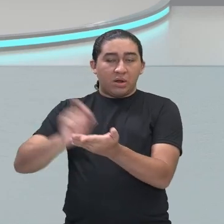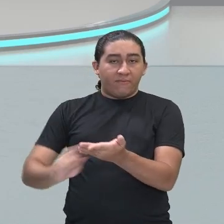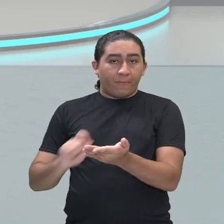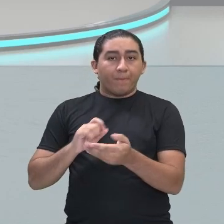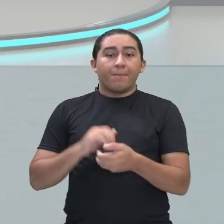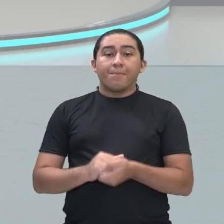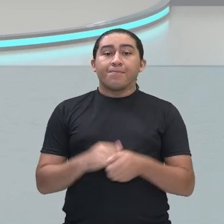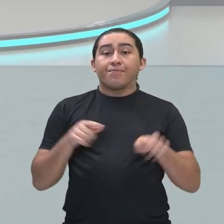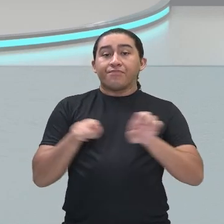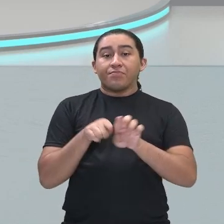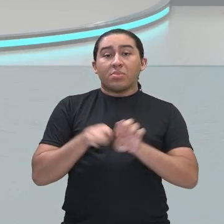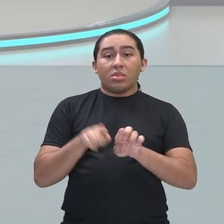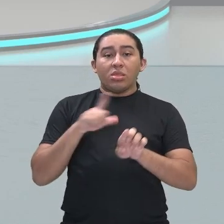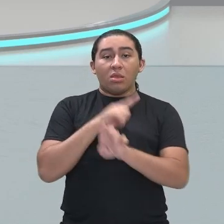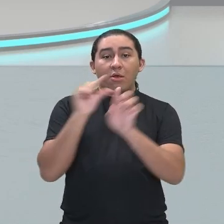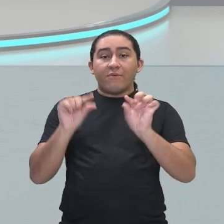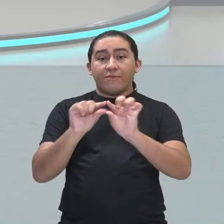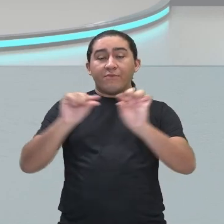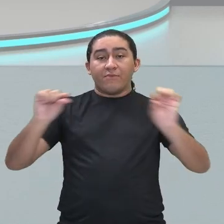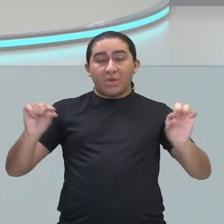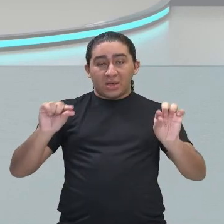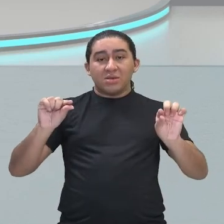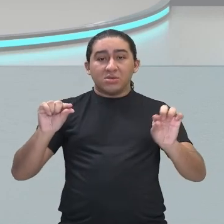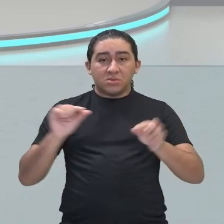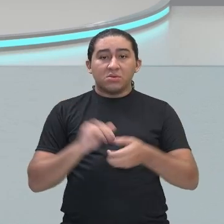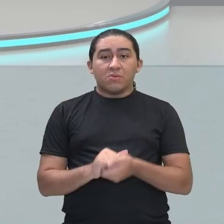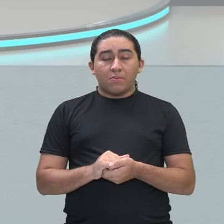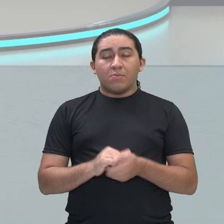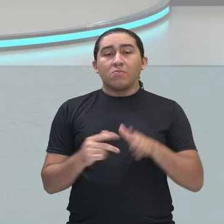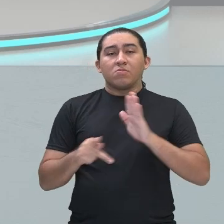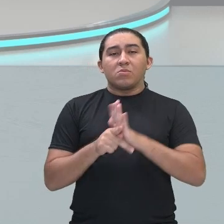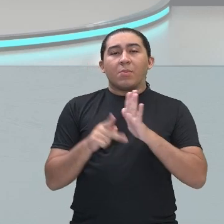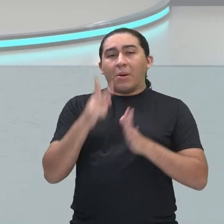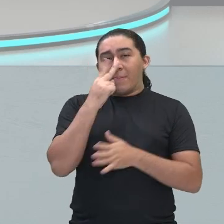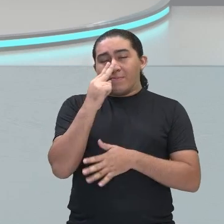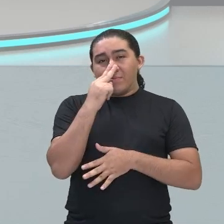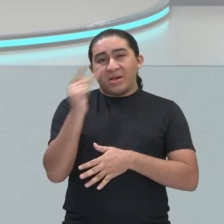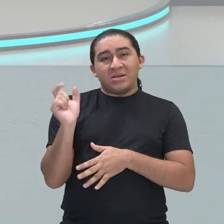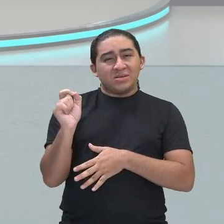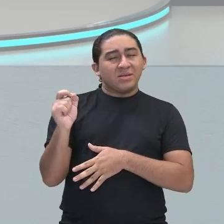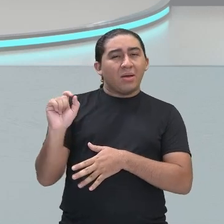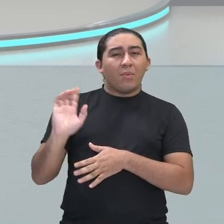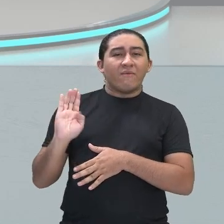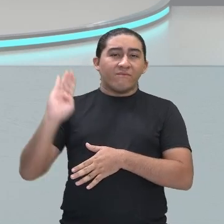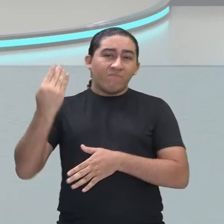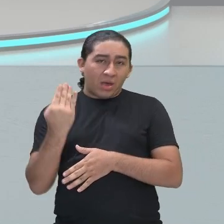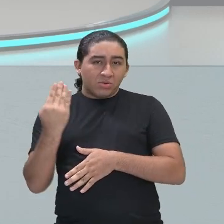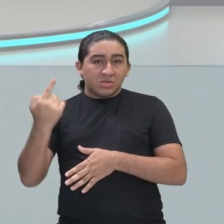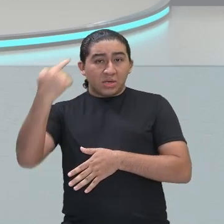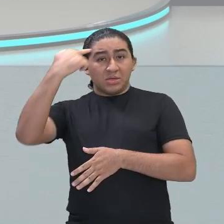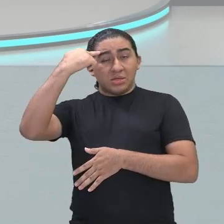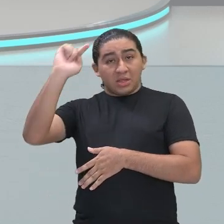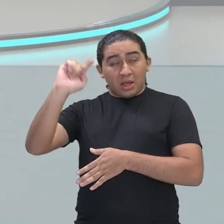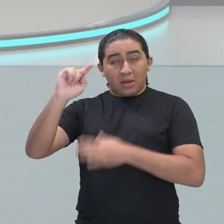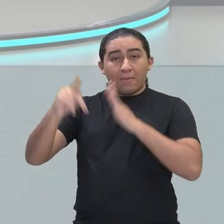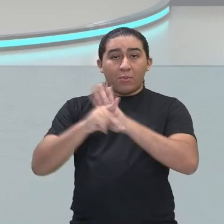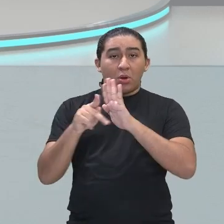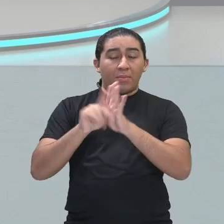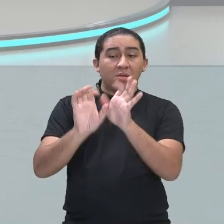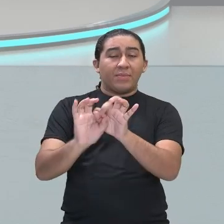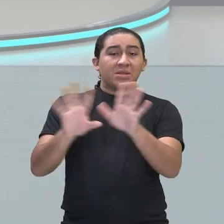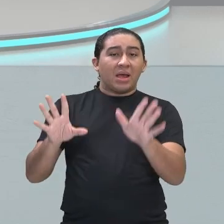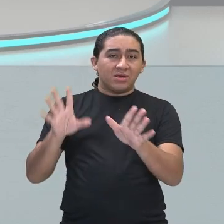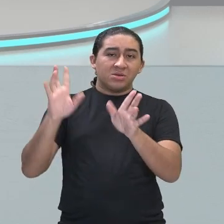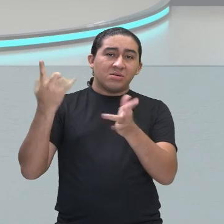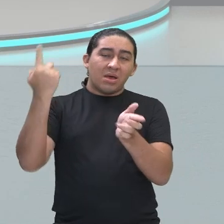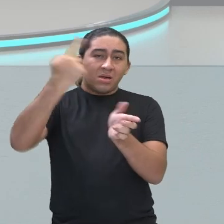versos, pavorosa ilusão da eternidade. Então, você já tem uma ideia que ele atacou